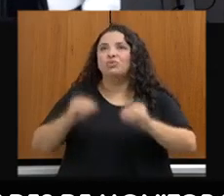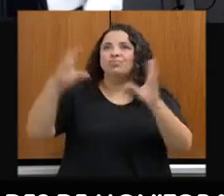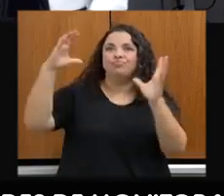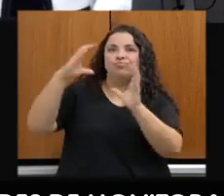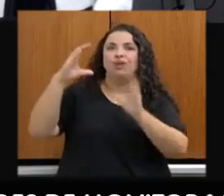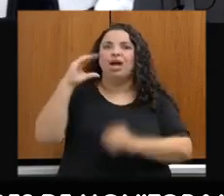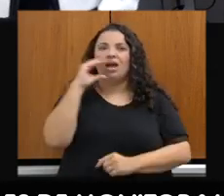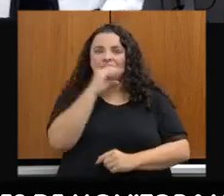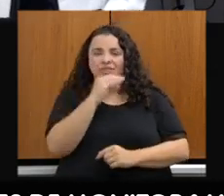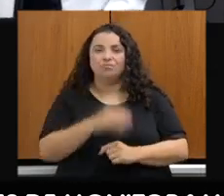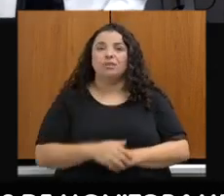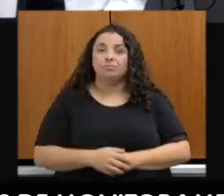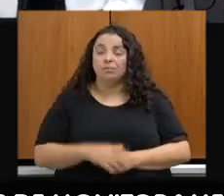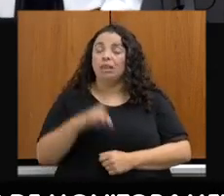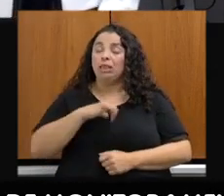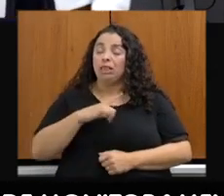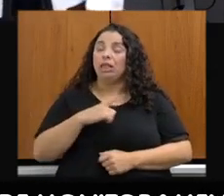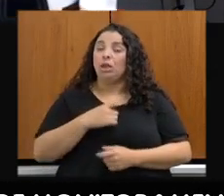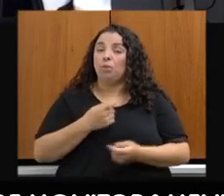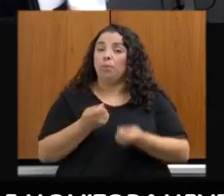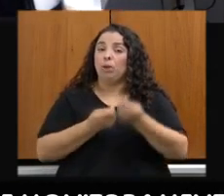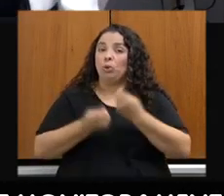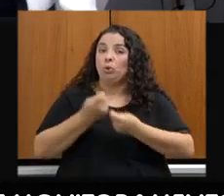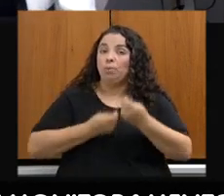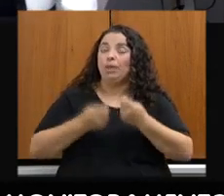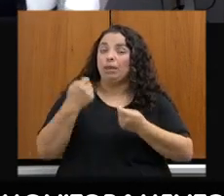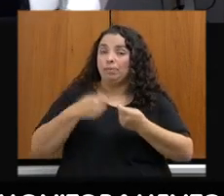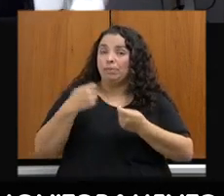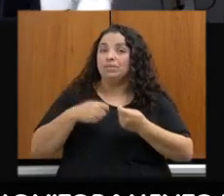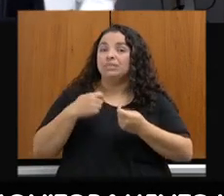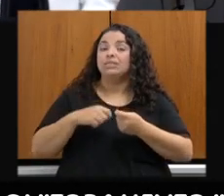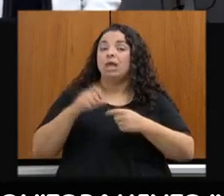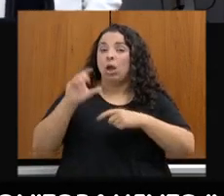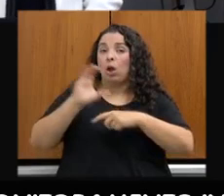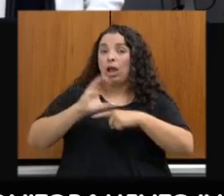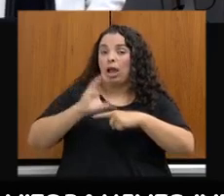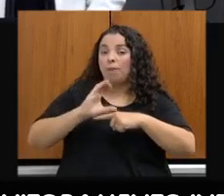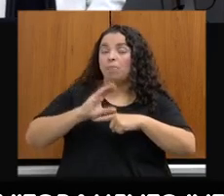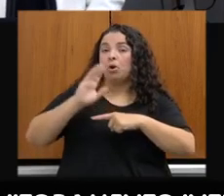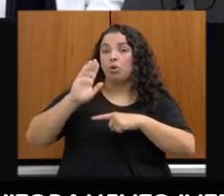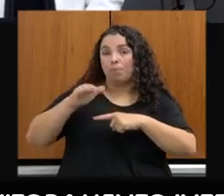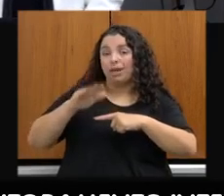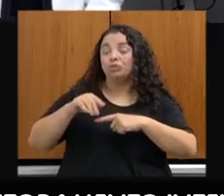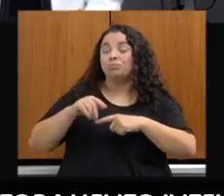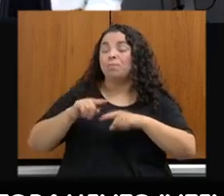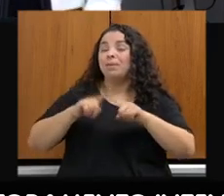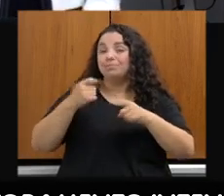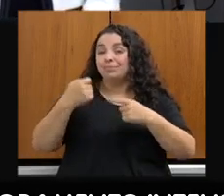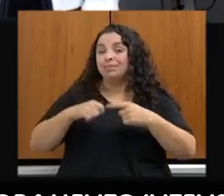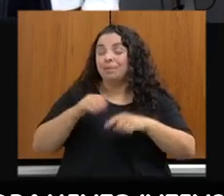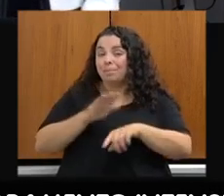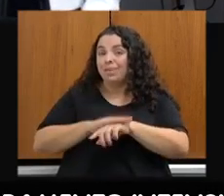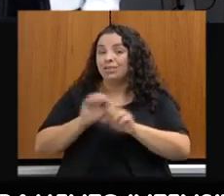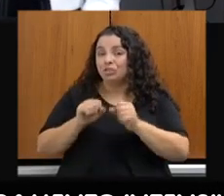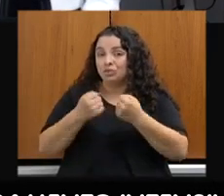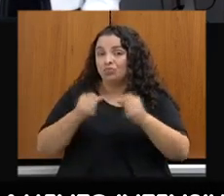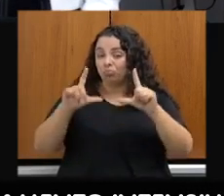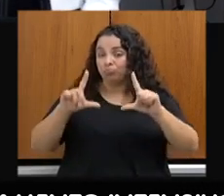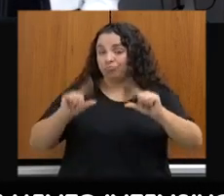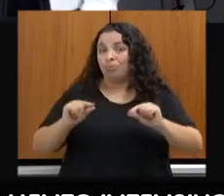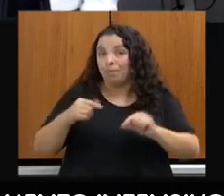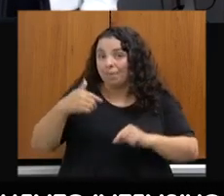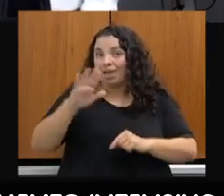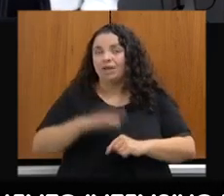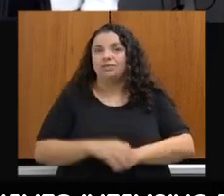no baixo carbono e precisamos, obviamente, ainda avançar mais. Por favor. Aqui nós apresentamos